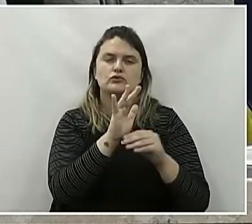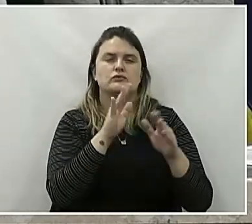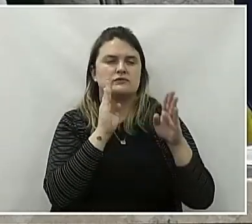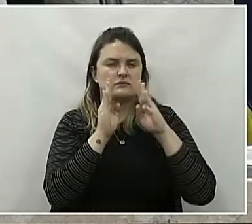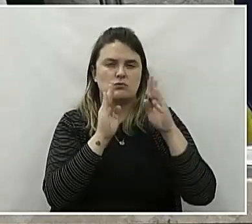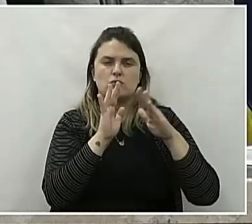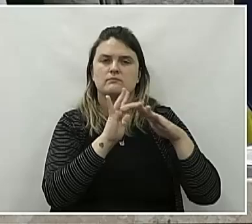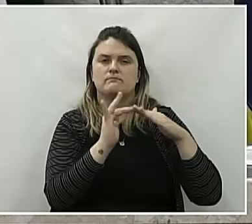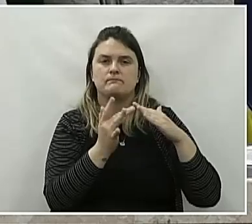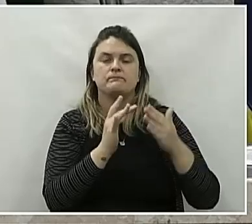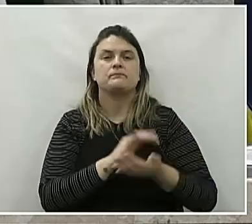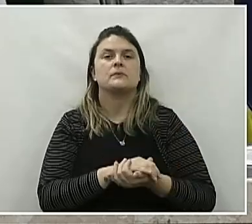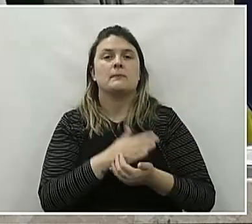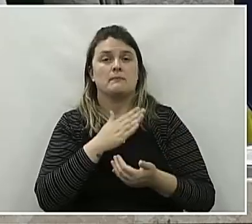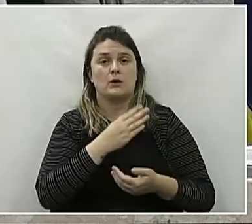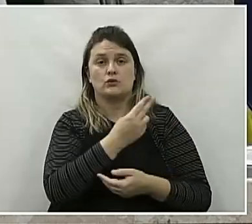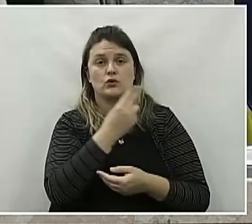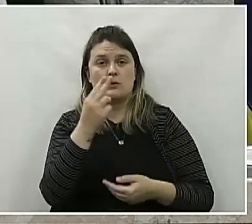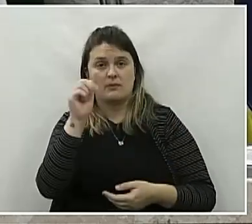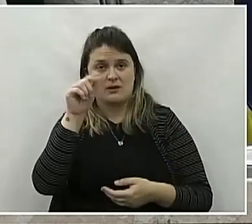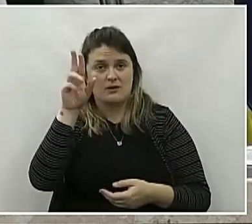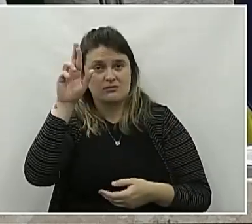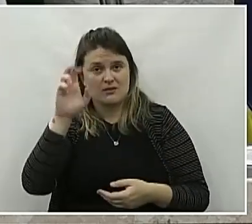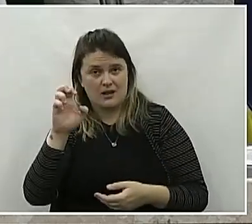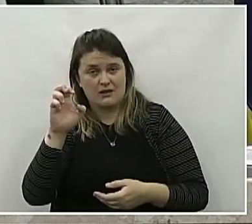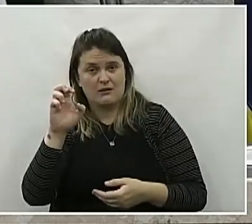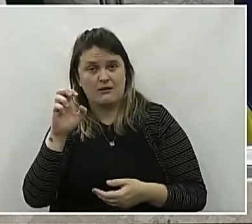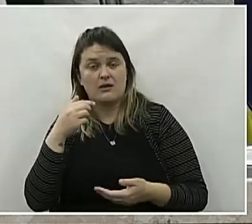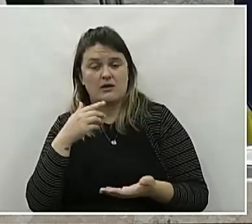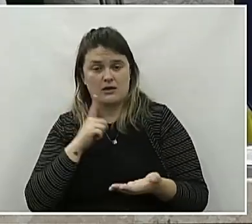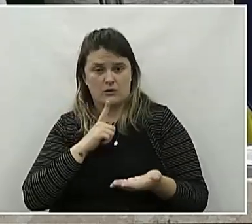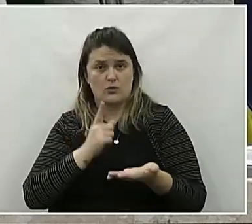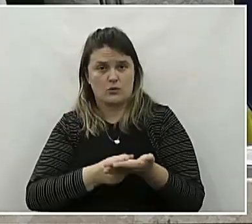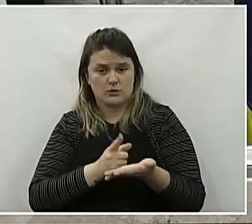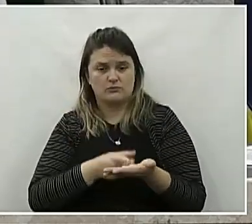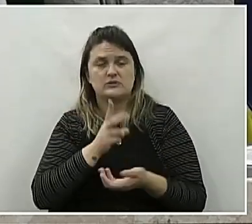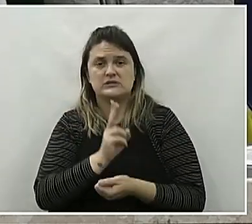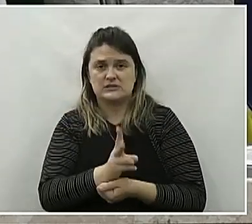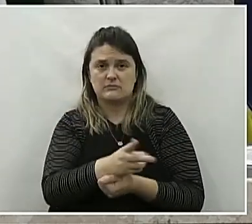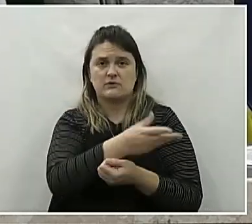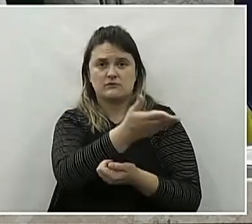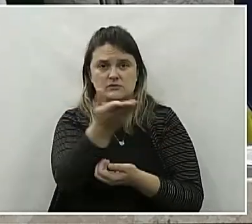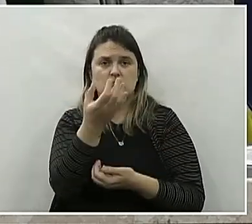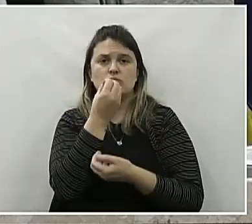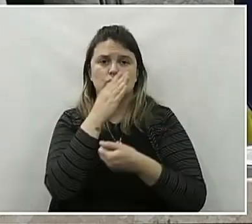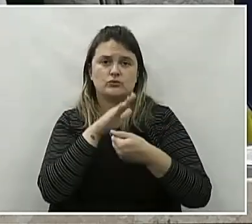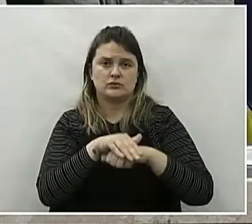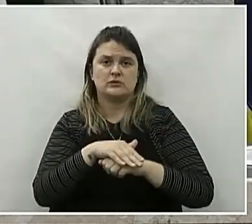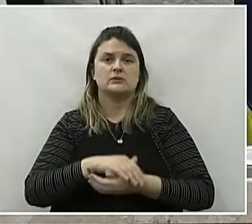pessoas na rua, meu nome é André Henick e o meu compromisso continua sendo com vocês. Boa noite.